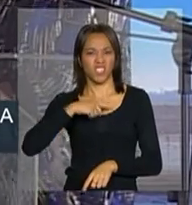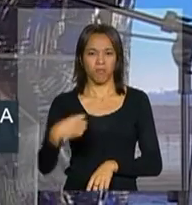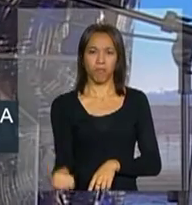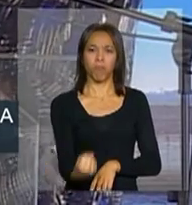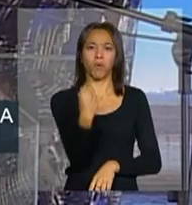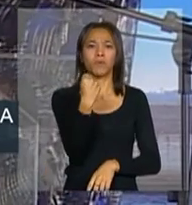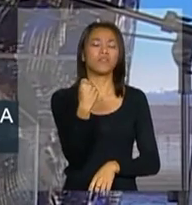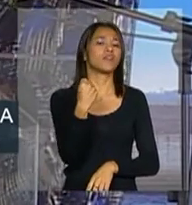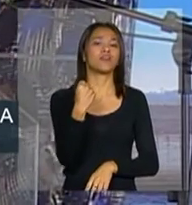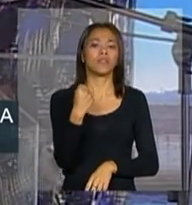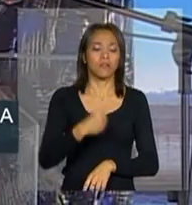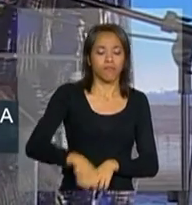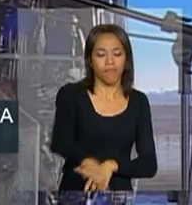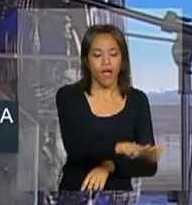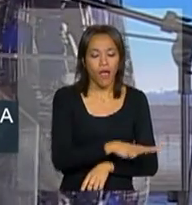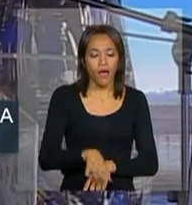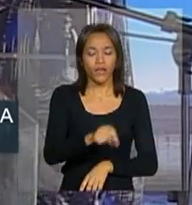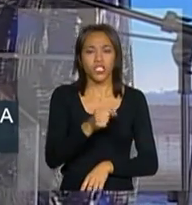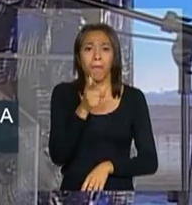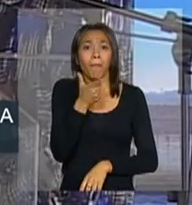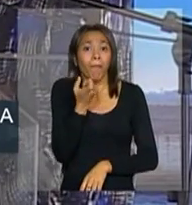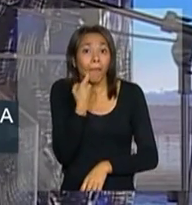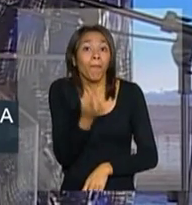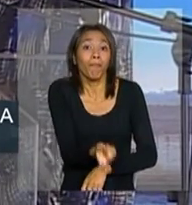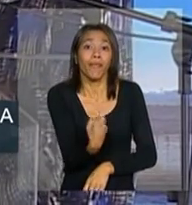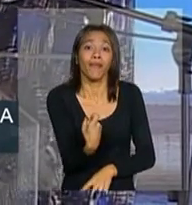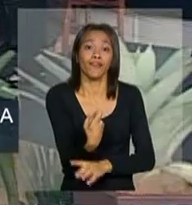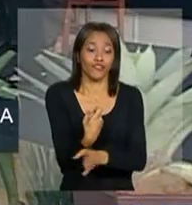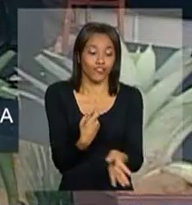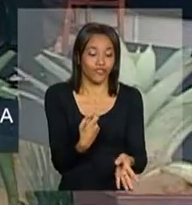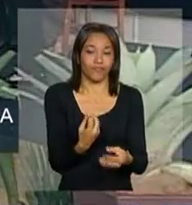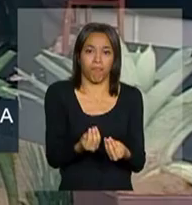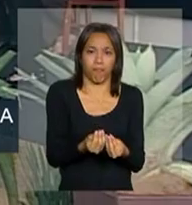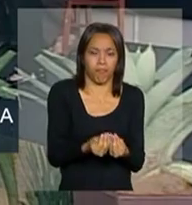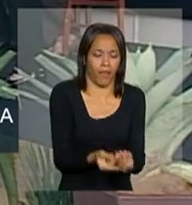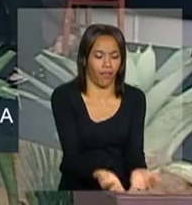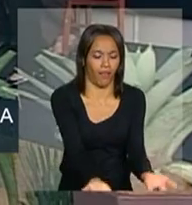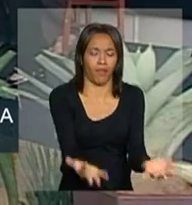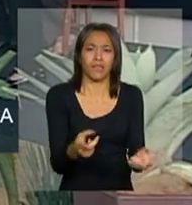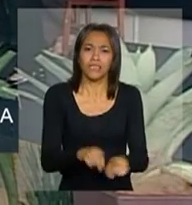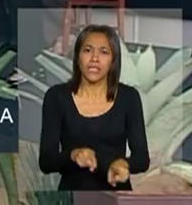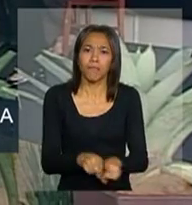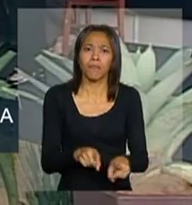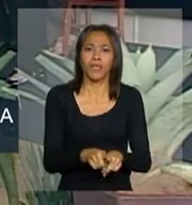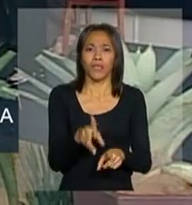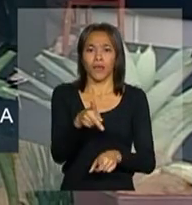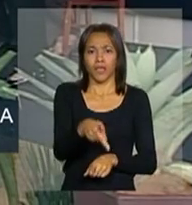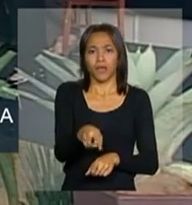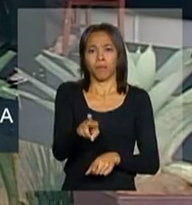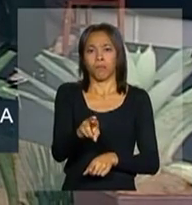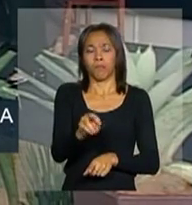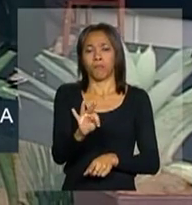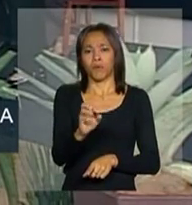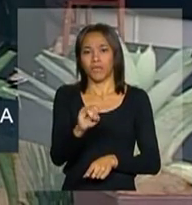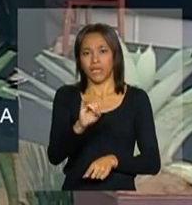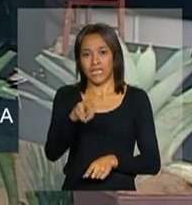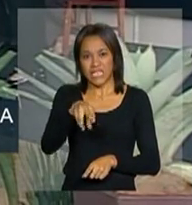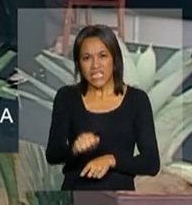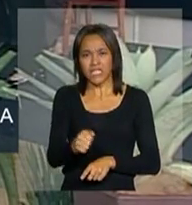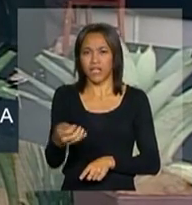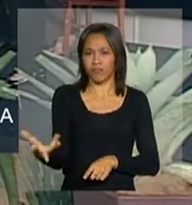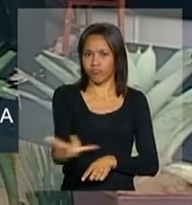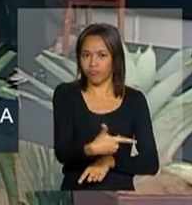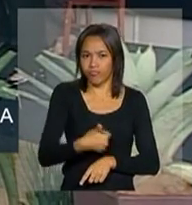criatório, que é criar peixe e alimentar com proteína de altíssima qualidade a